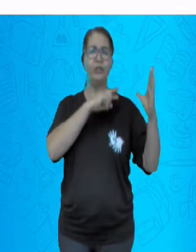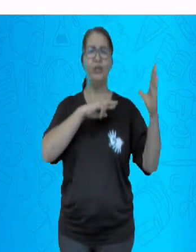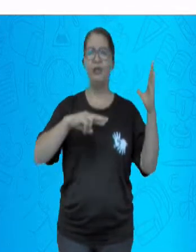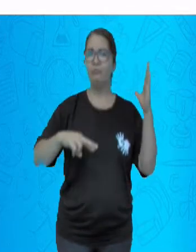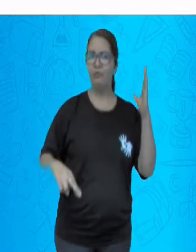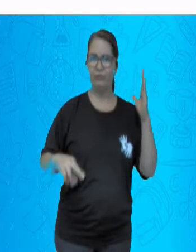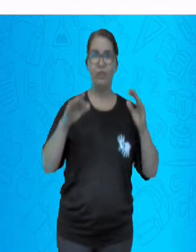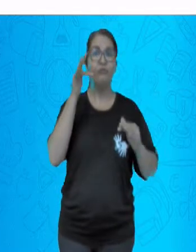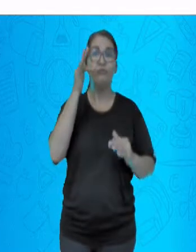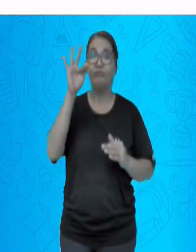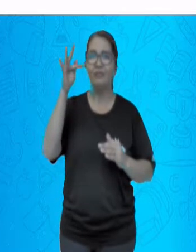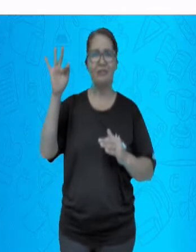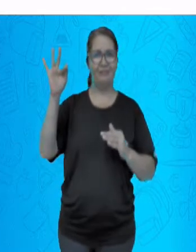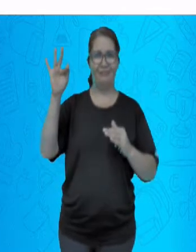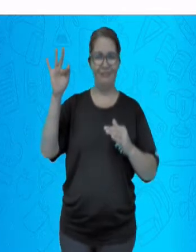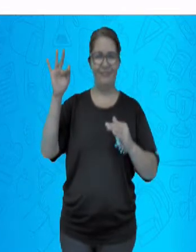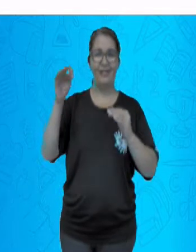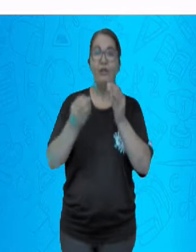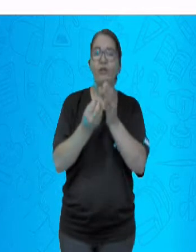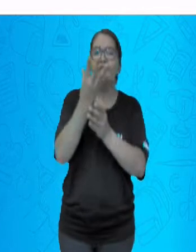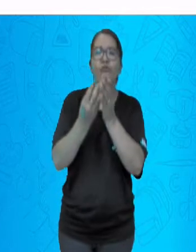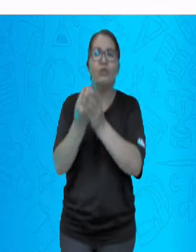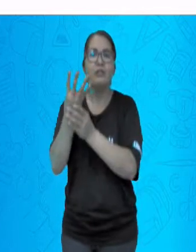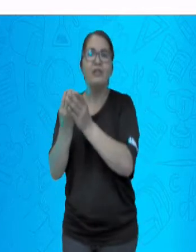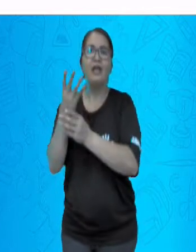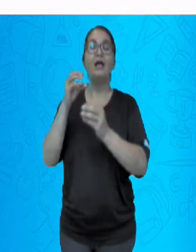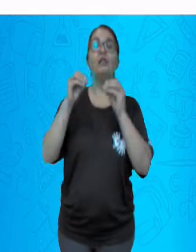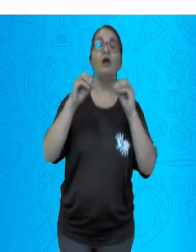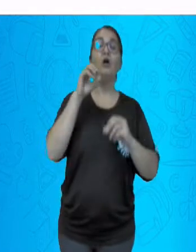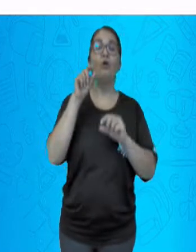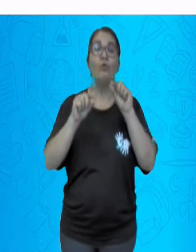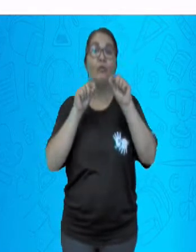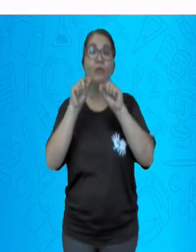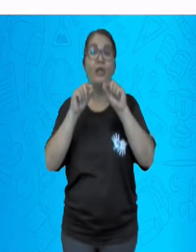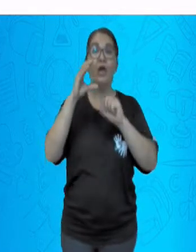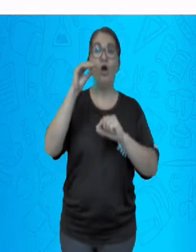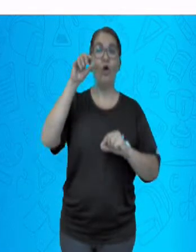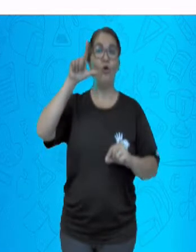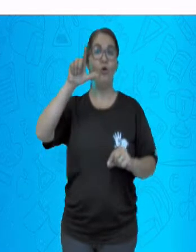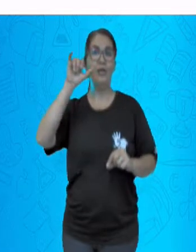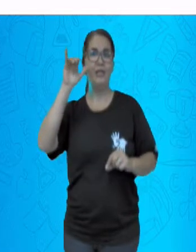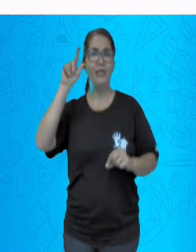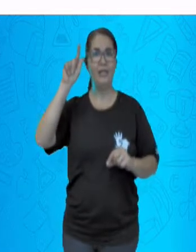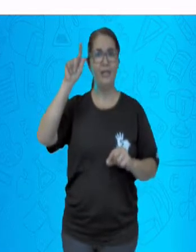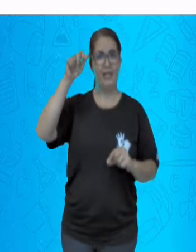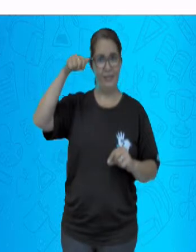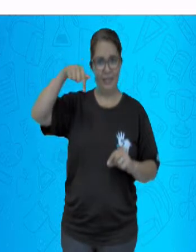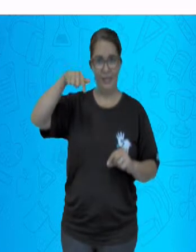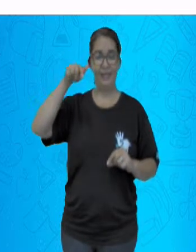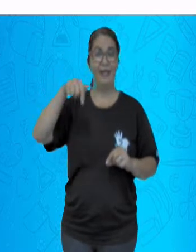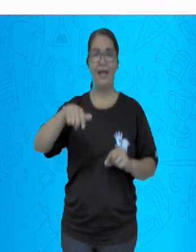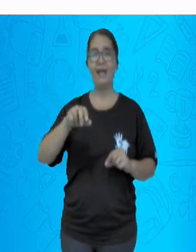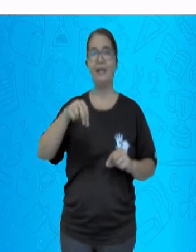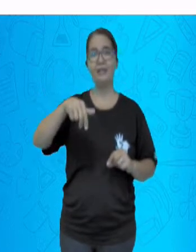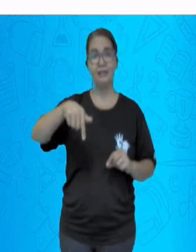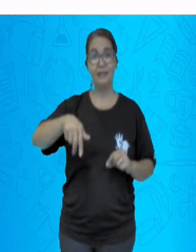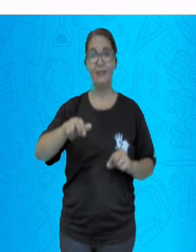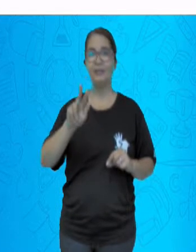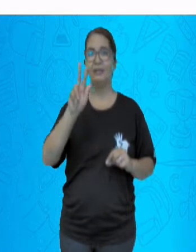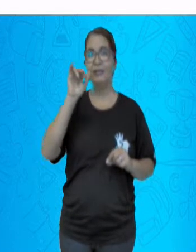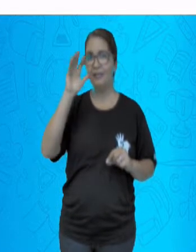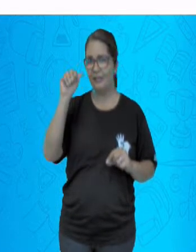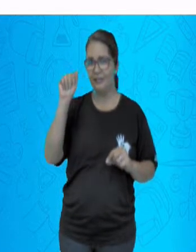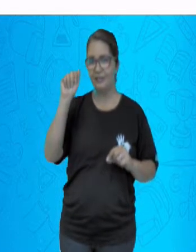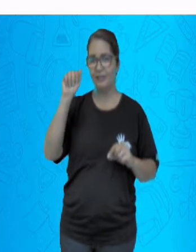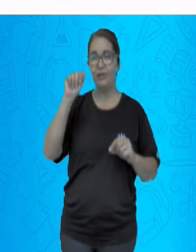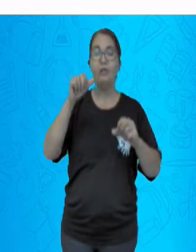federalista, às ascendências das oligarquias. Oligarquias são sistemas oligárquicos dentro dos estados.